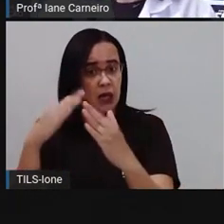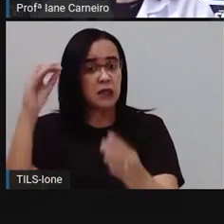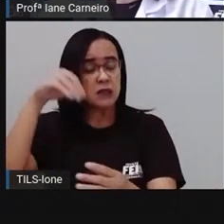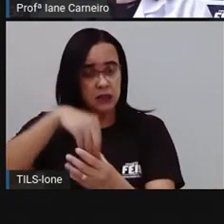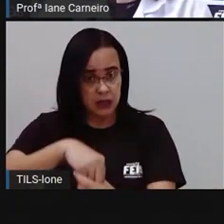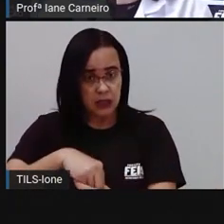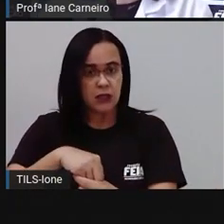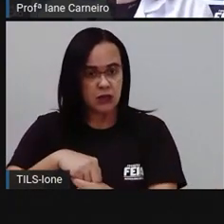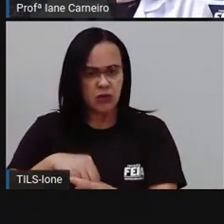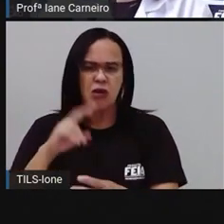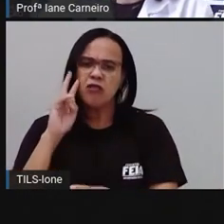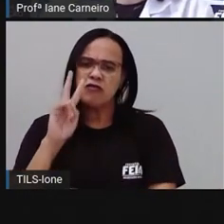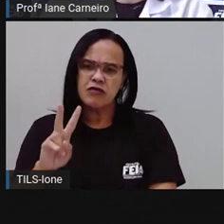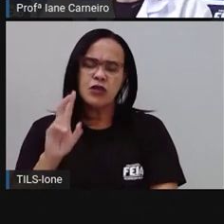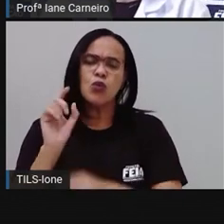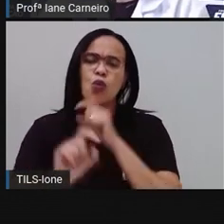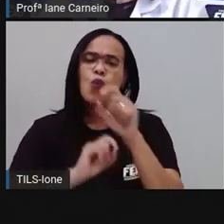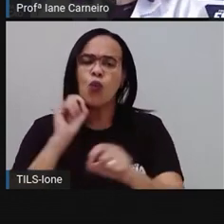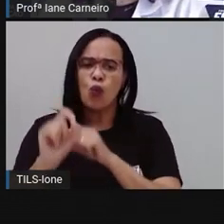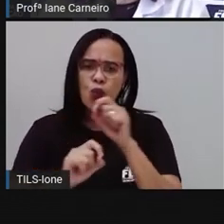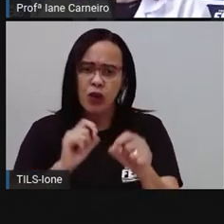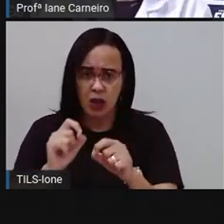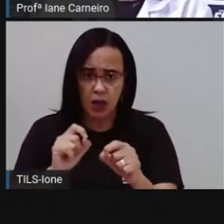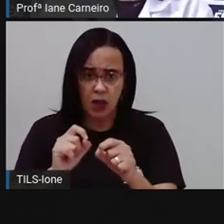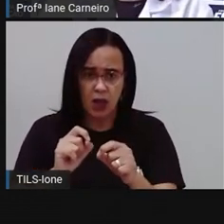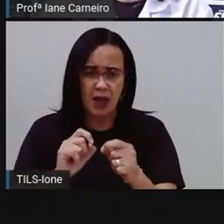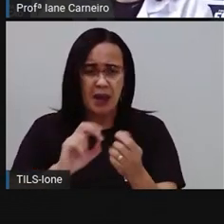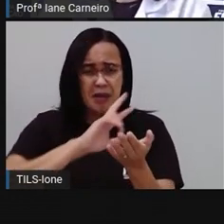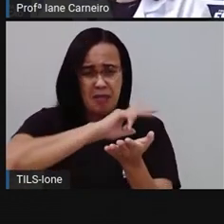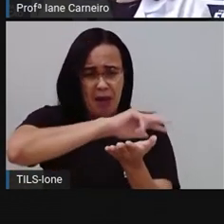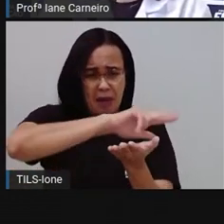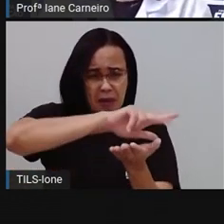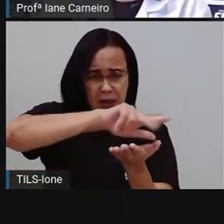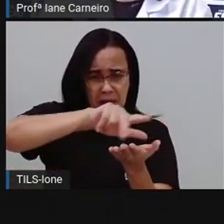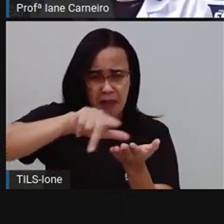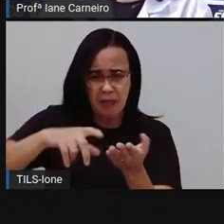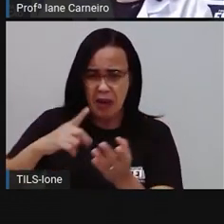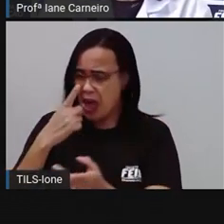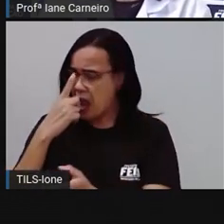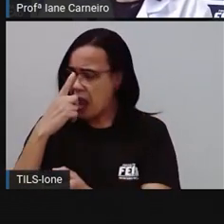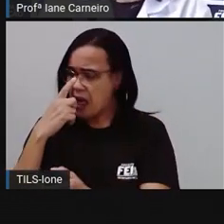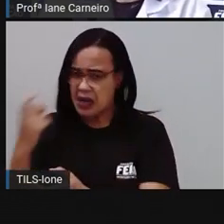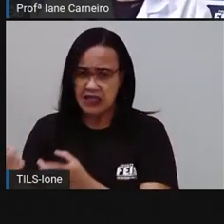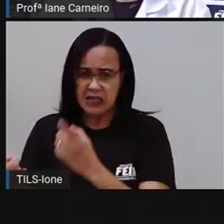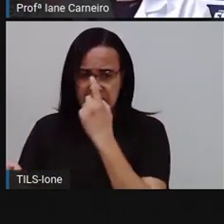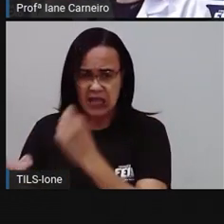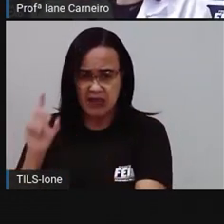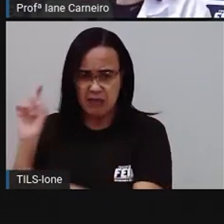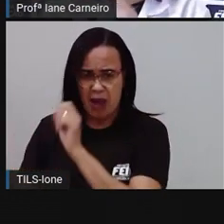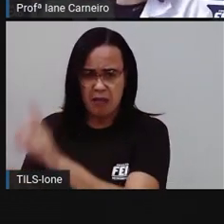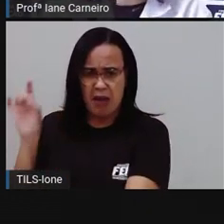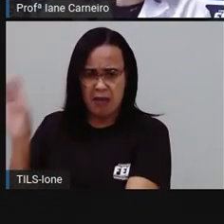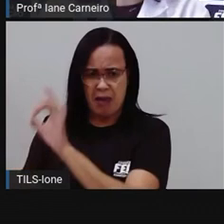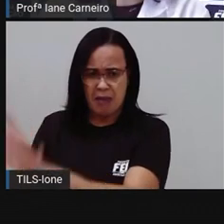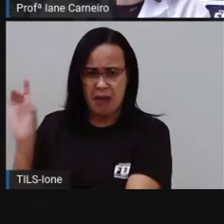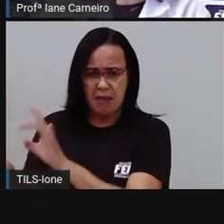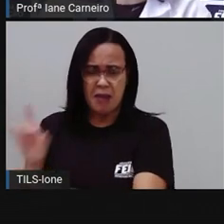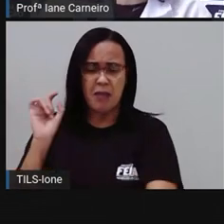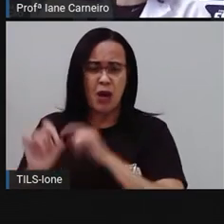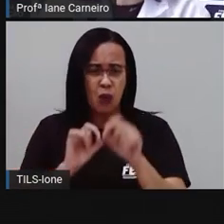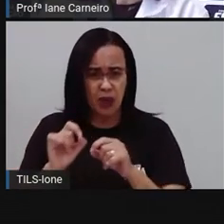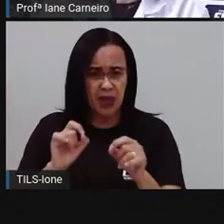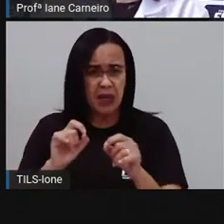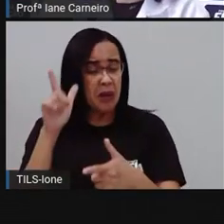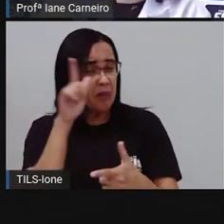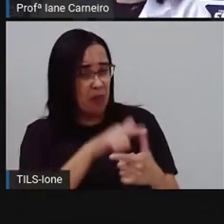Nós vimos também, ó, que poeira, insetos e descartar o lixo incorretamente são alguns dos problemas mais comuns que a gente